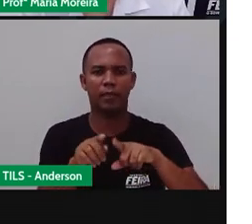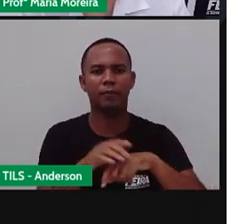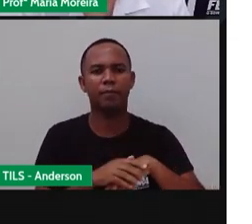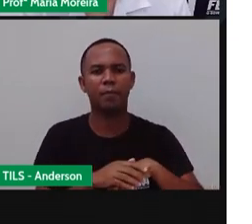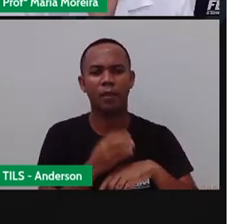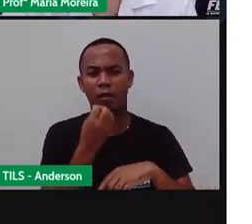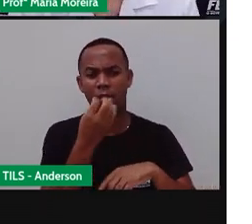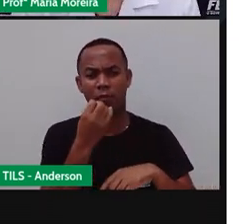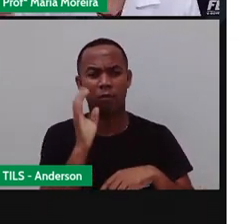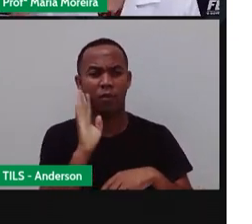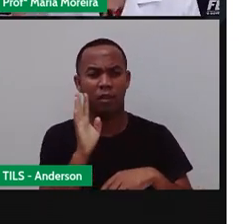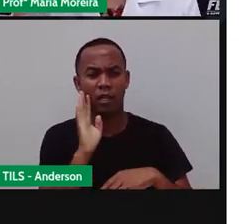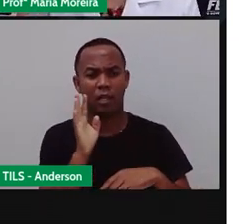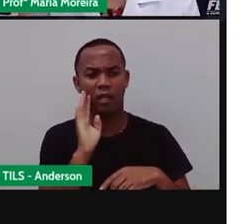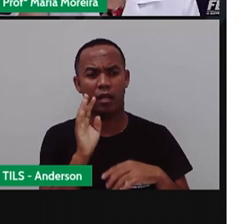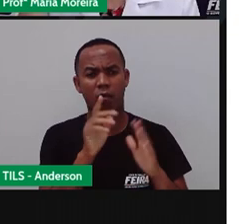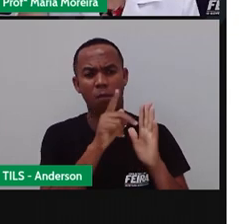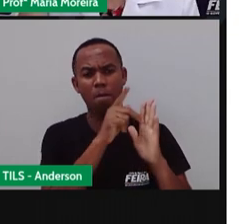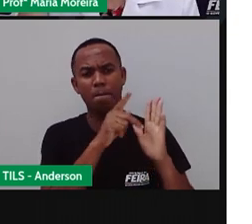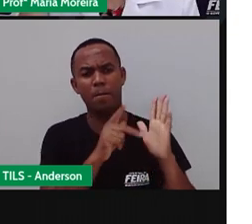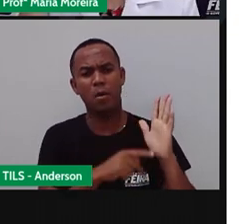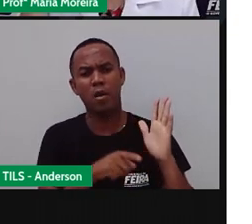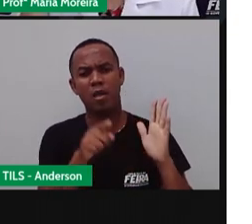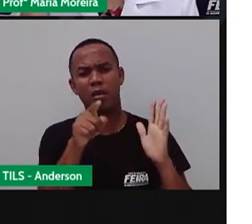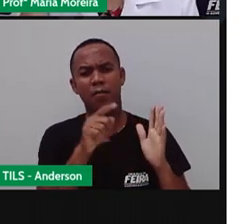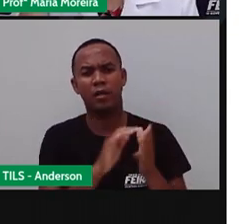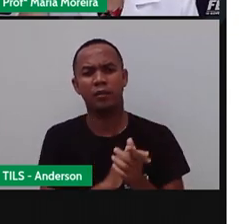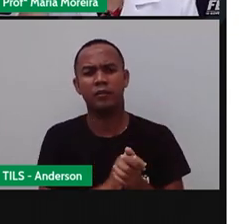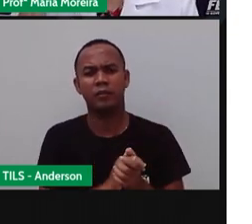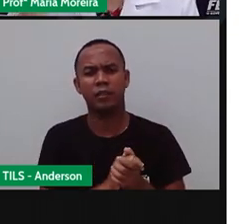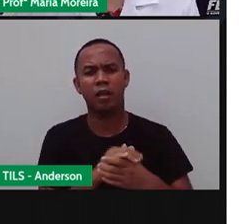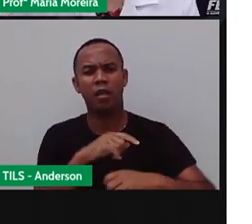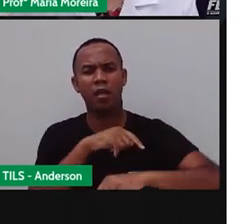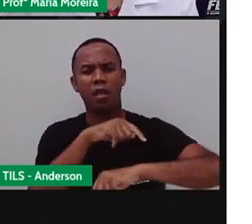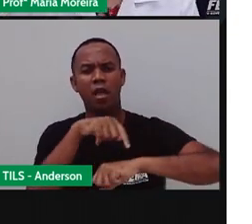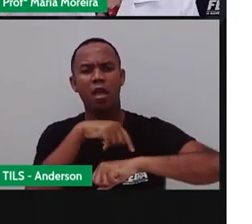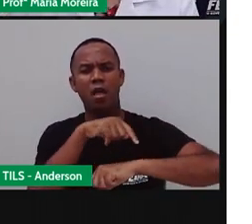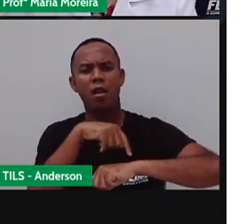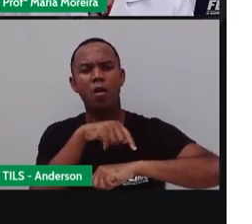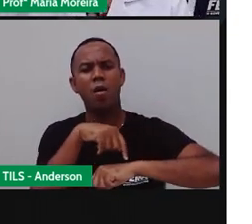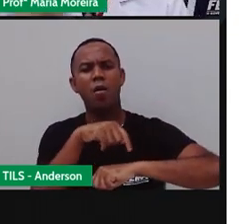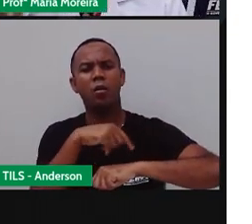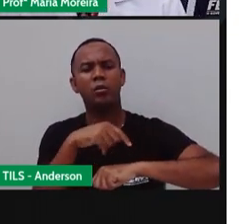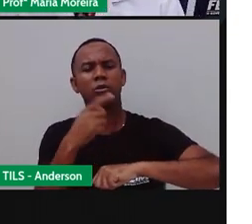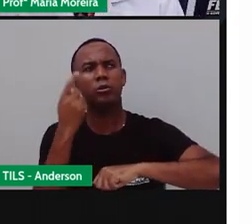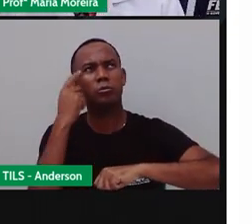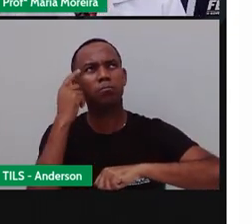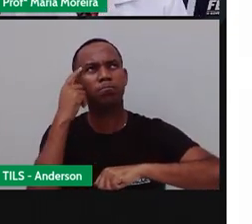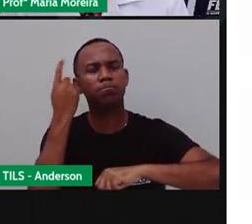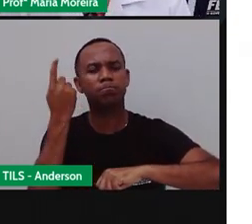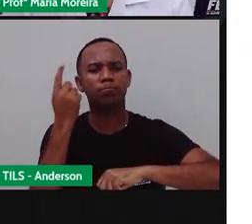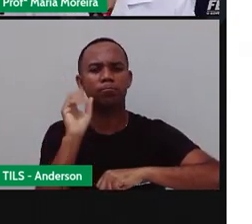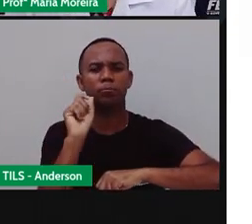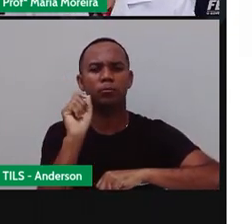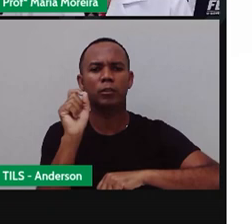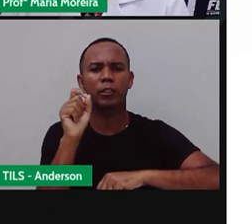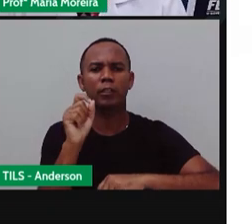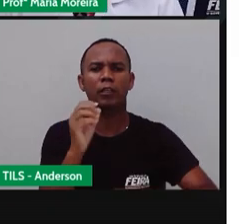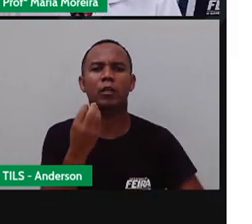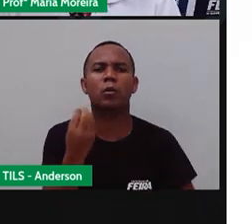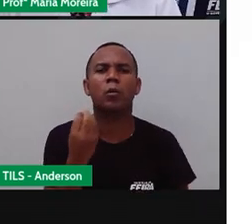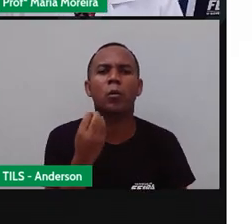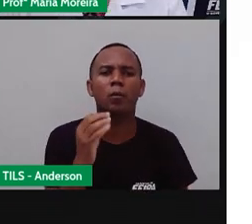poema, né? Mas o Anderson, ele está falando do relógio, não é isso? E aí dentro ele aparece tic